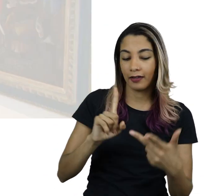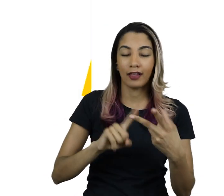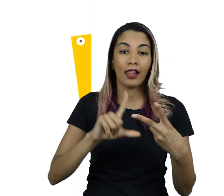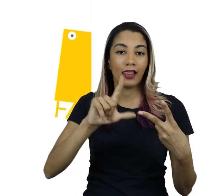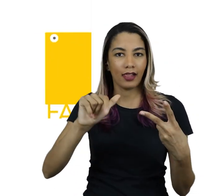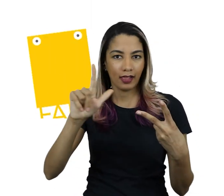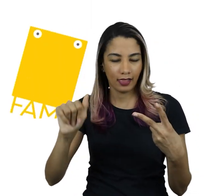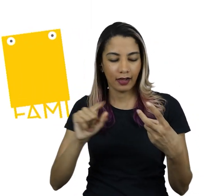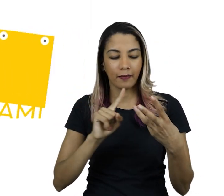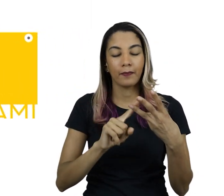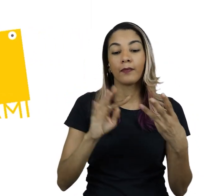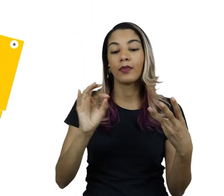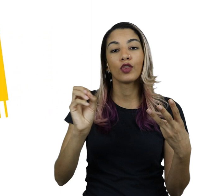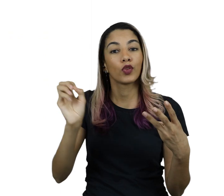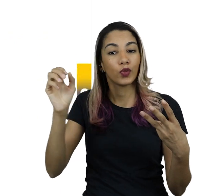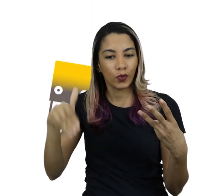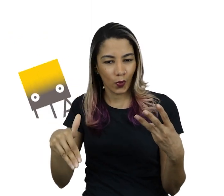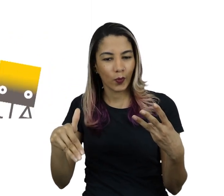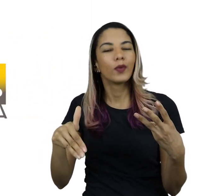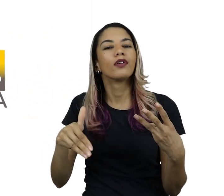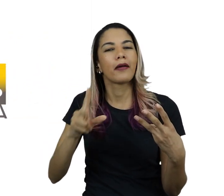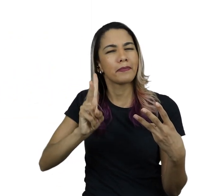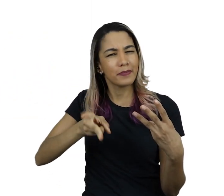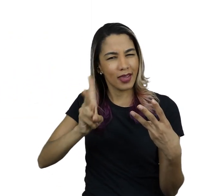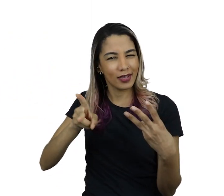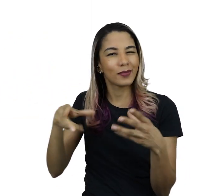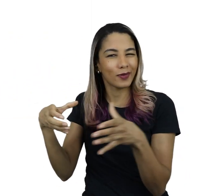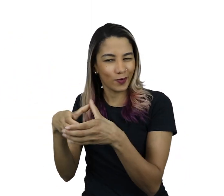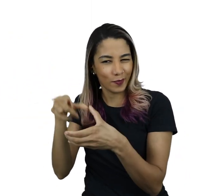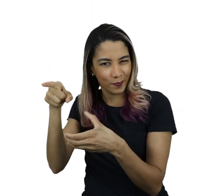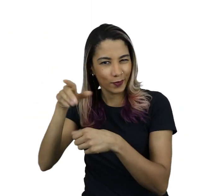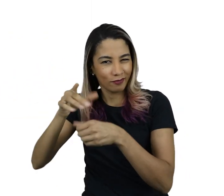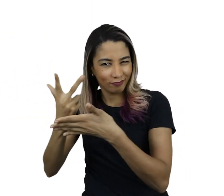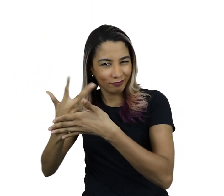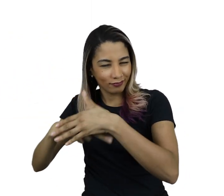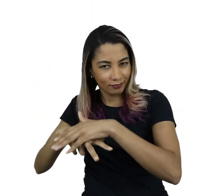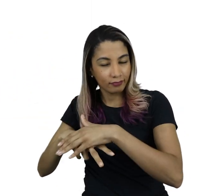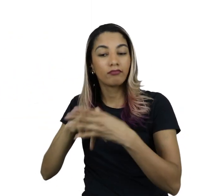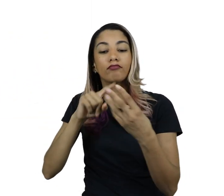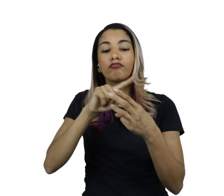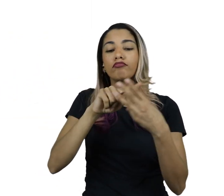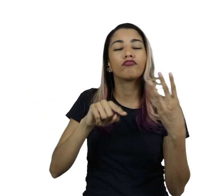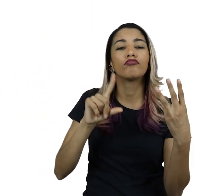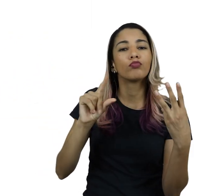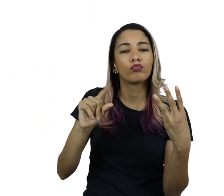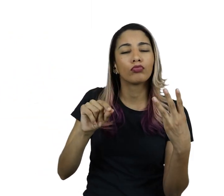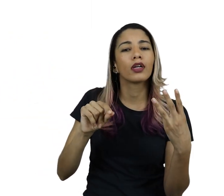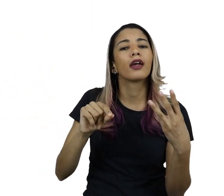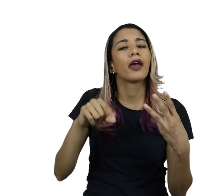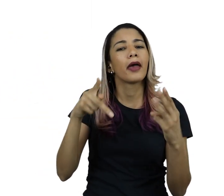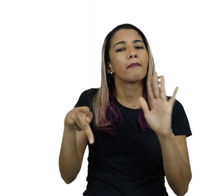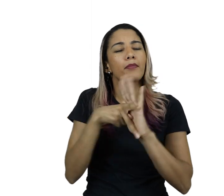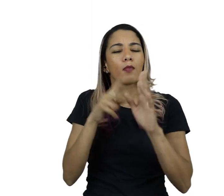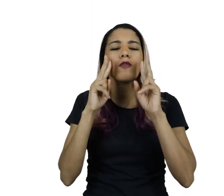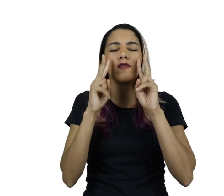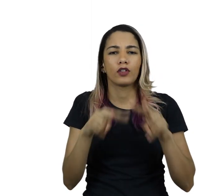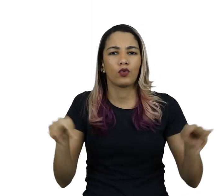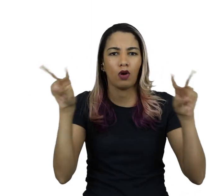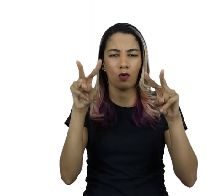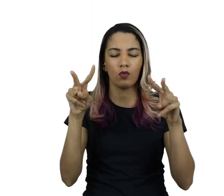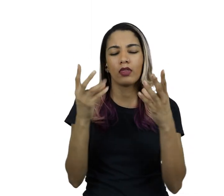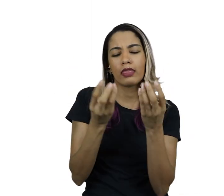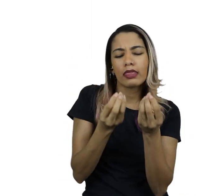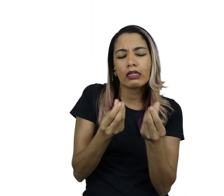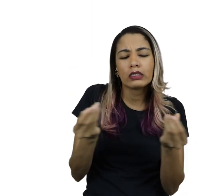Dona Tetê, a Lala e o Tom, criadas pela mesma agência parceira, representam respectivamente os